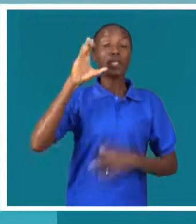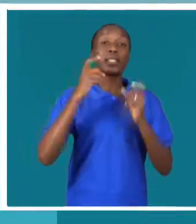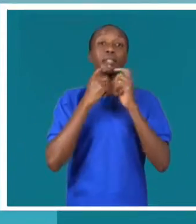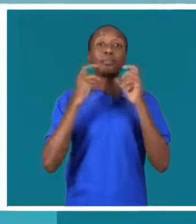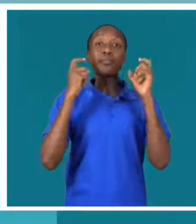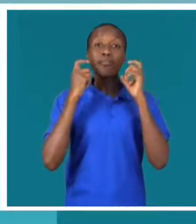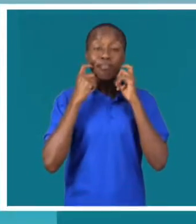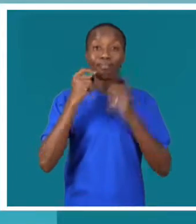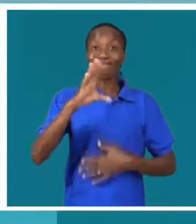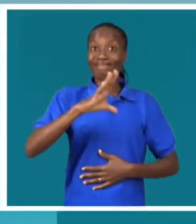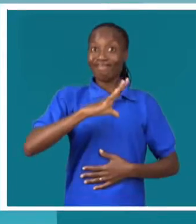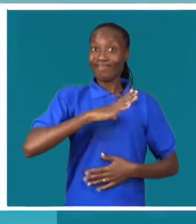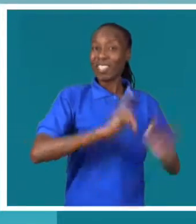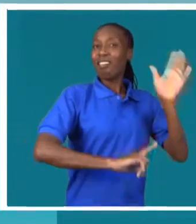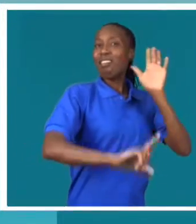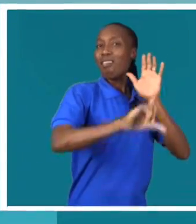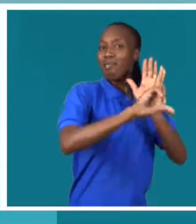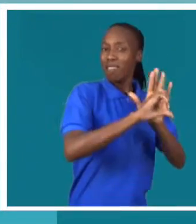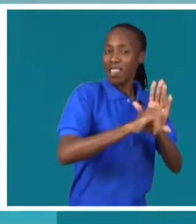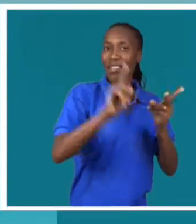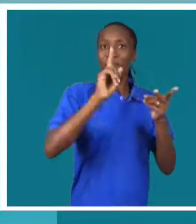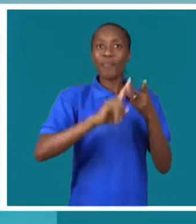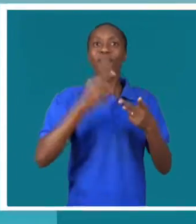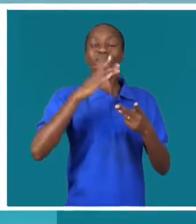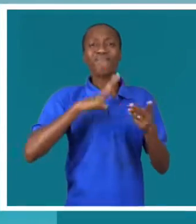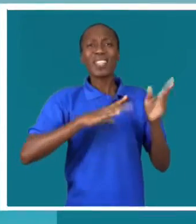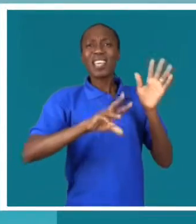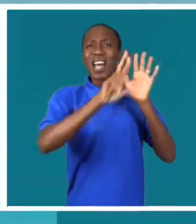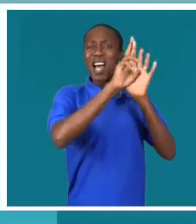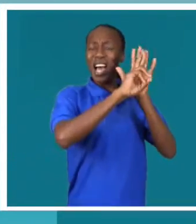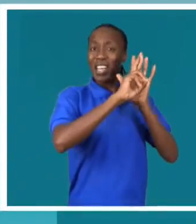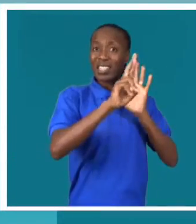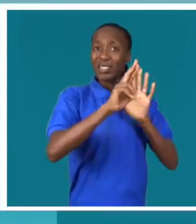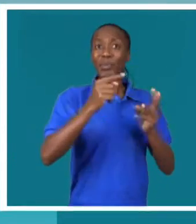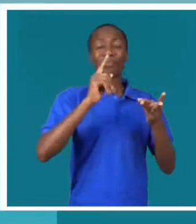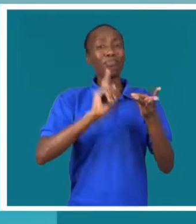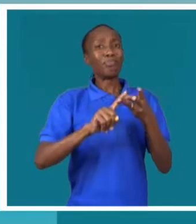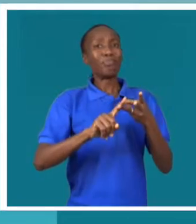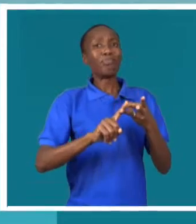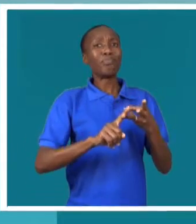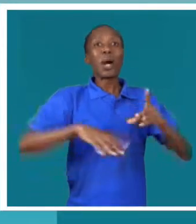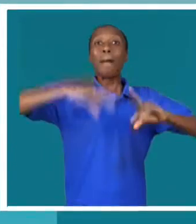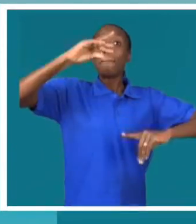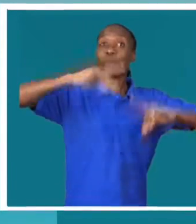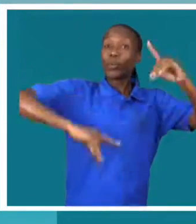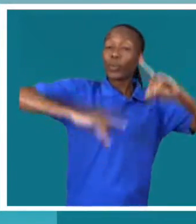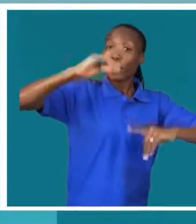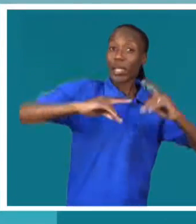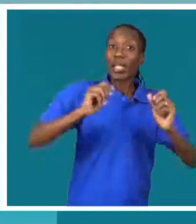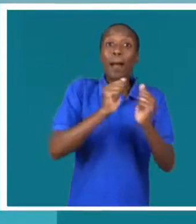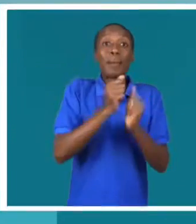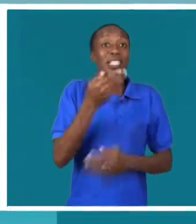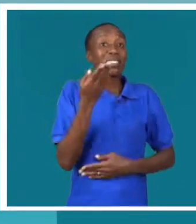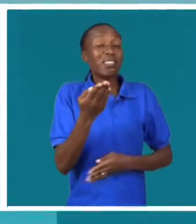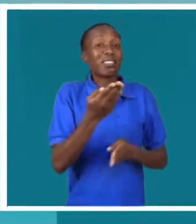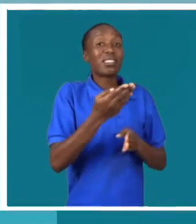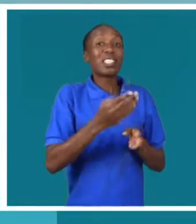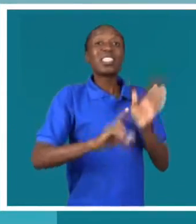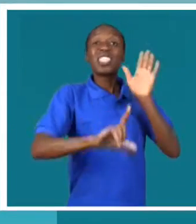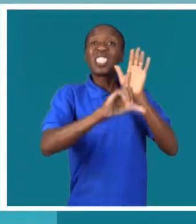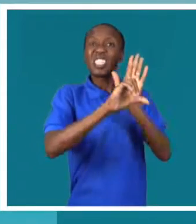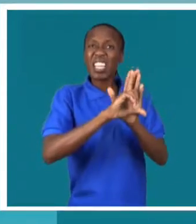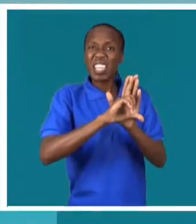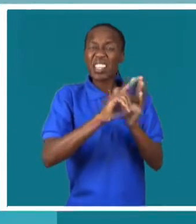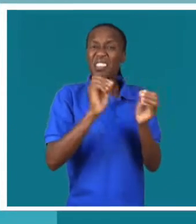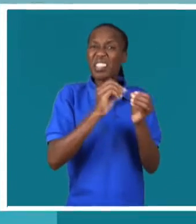país, Moçambique, tem estado a definir leis, tem estado a definir decretos, Tem estado a definir políticas, mas que essas